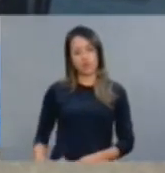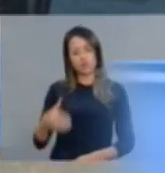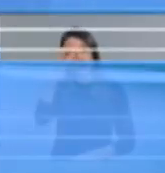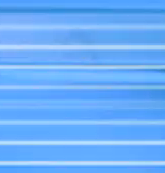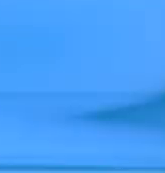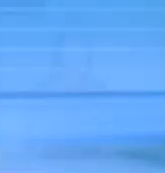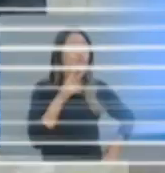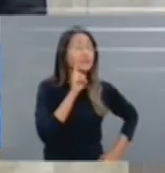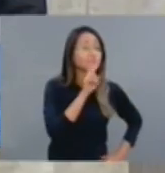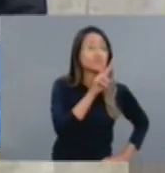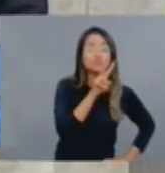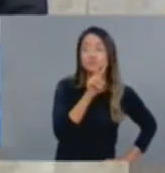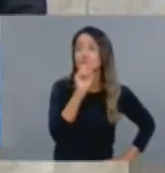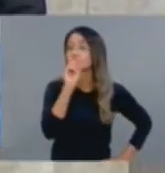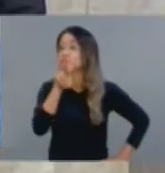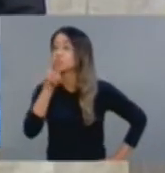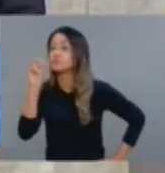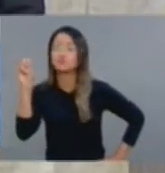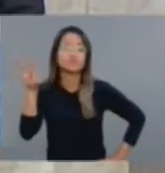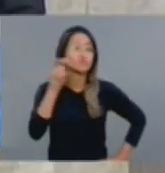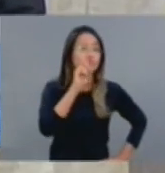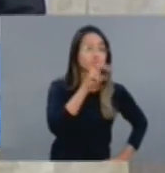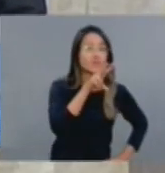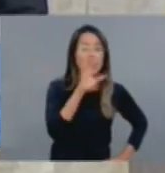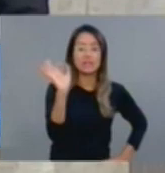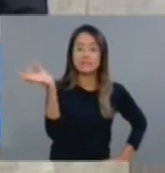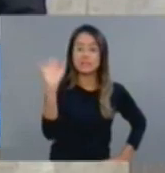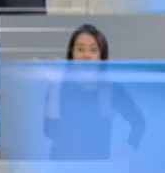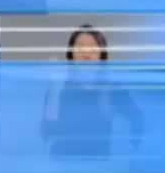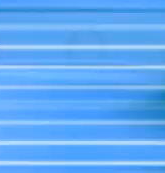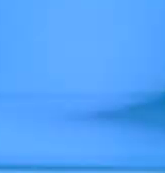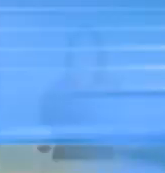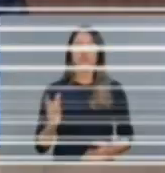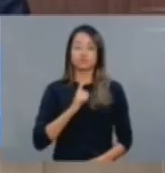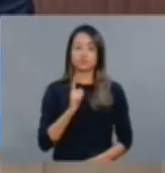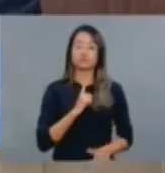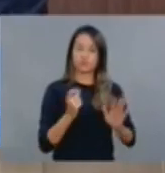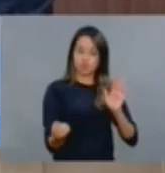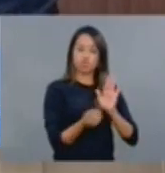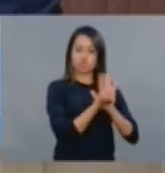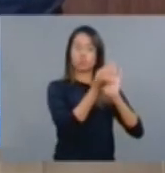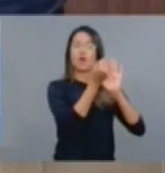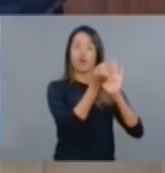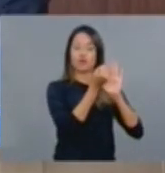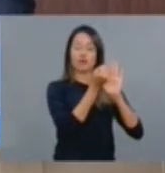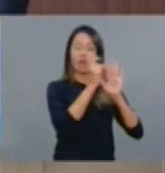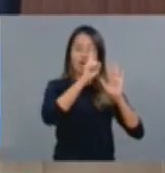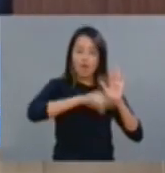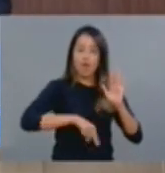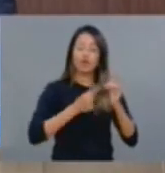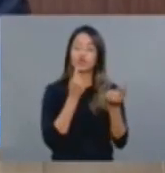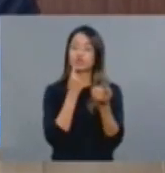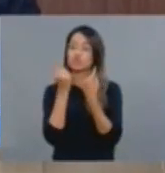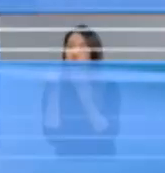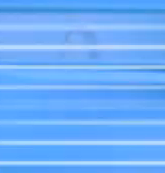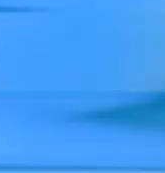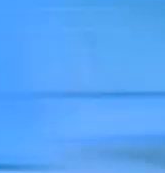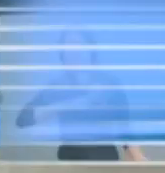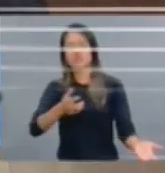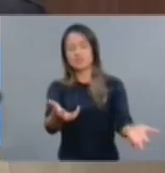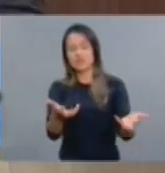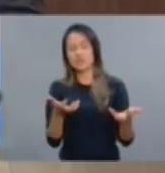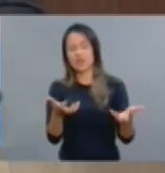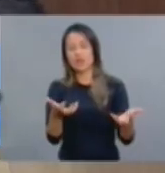Santana não vem trabalhando. Valência administrativa do desgoverno petista é um governo do diálogo, é um governo da transparência.